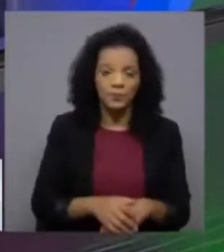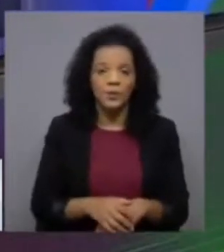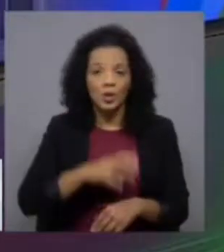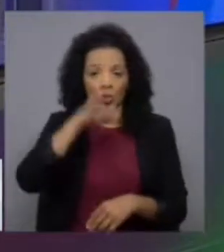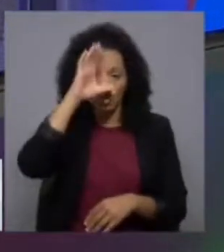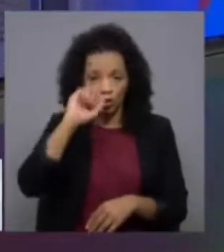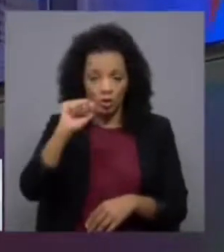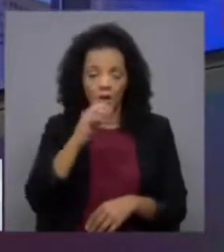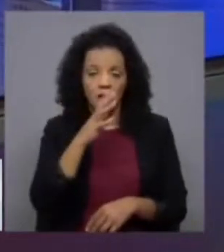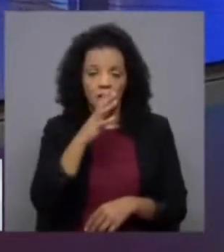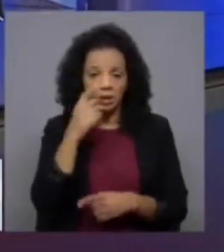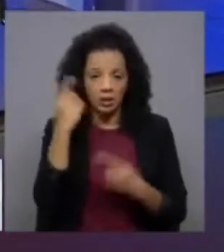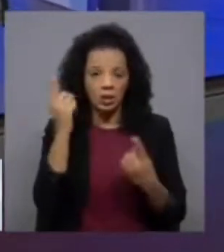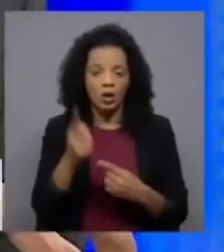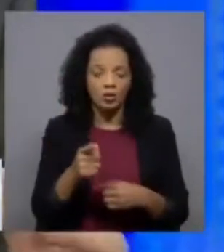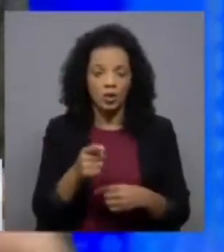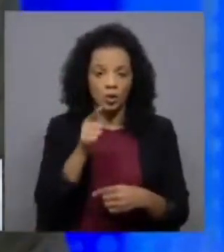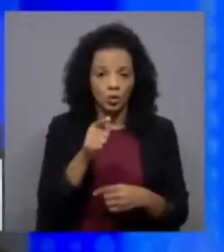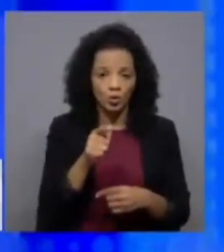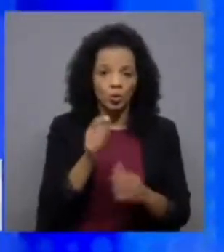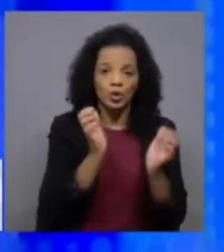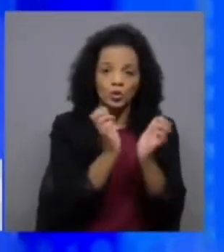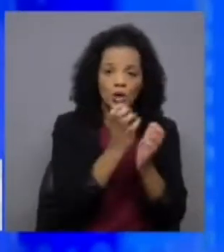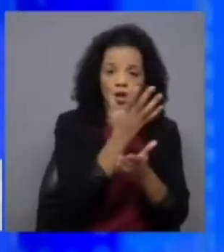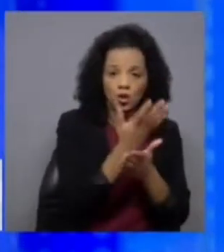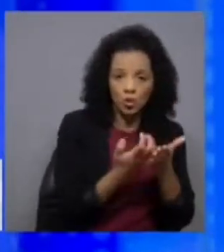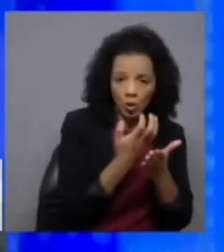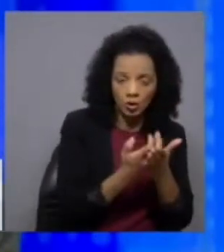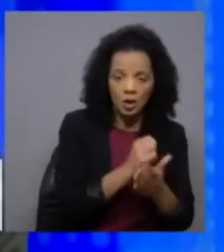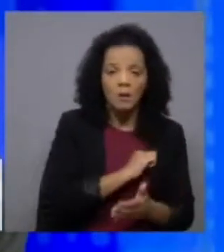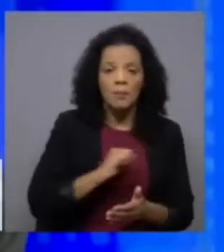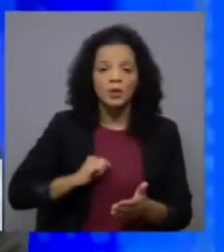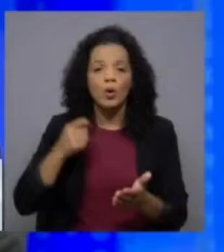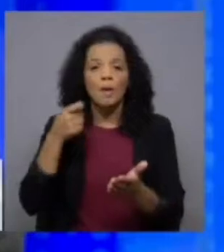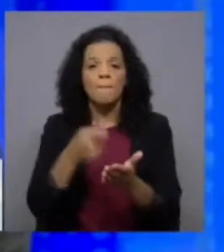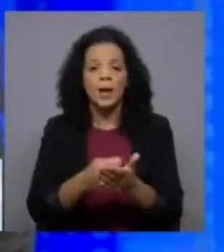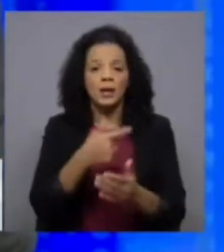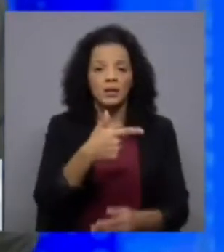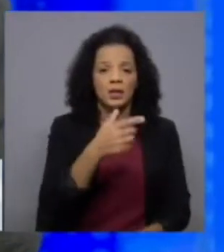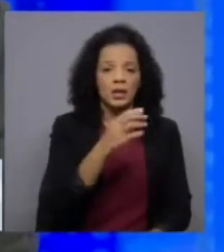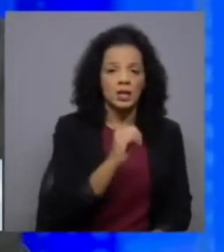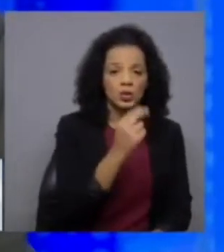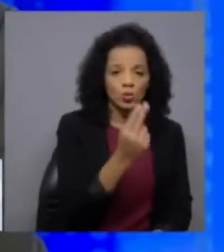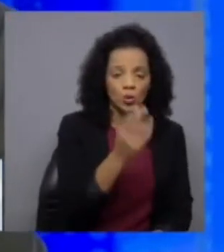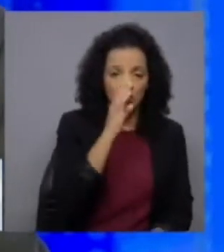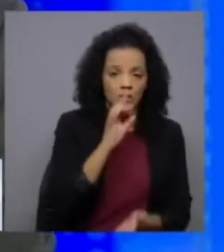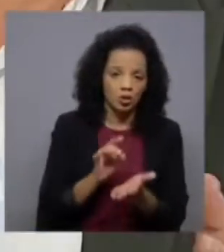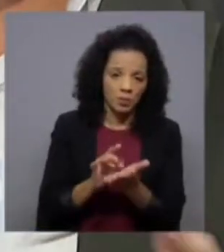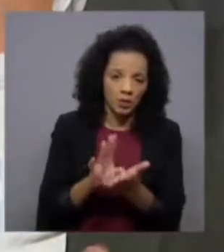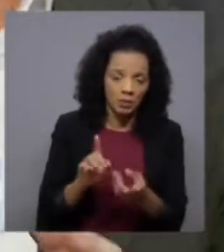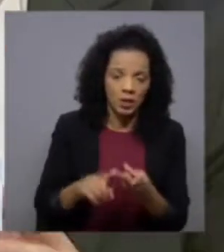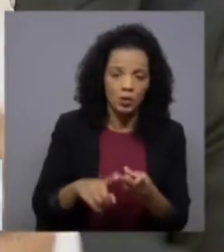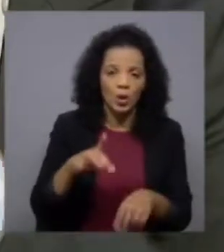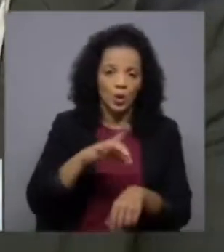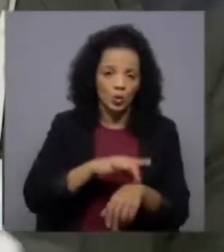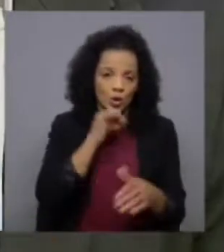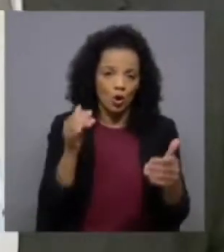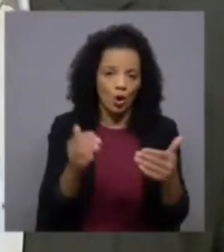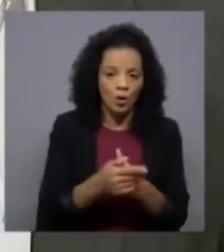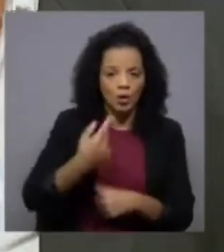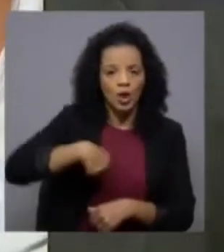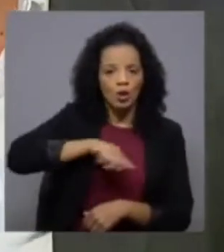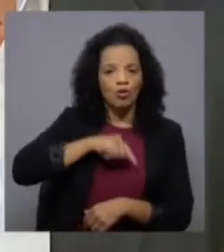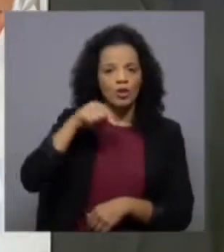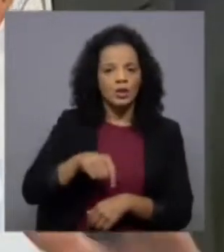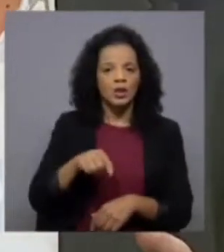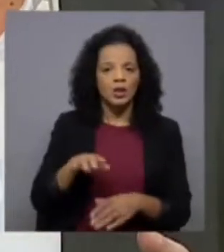clássico nos diz é tu descontas para a segurança social o teu patrão paga a TSU e em caso de despedimento doença ou morte nós estamos aqui com